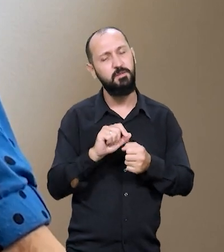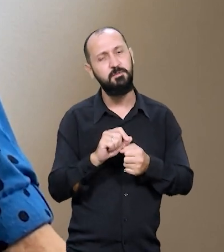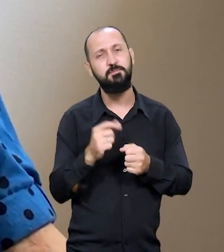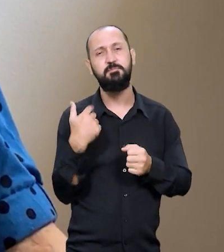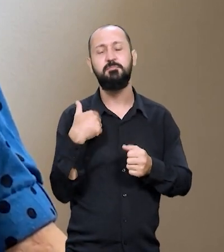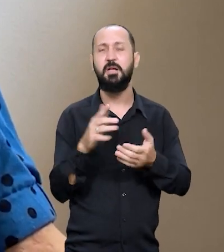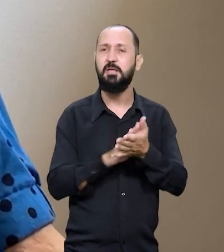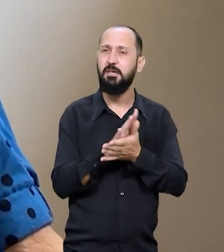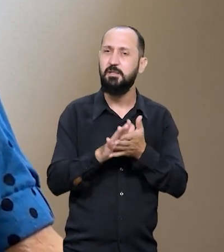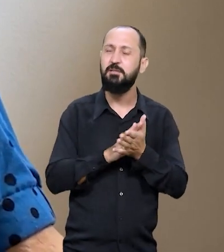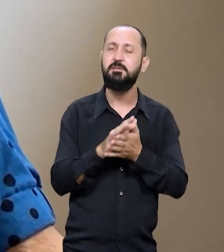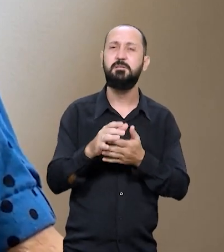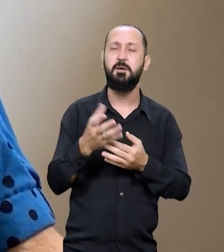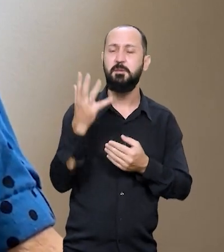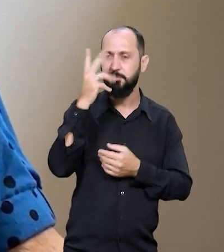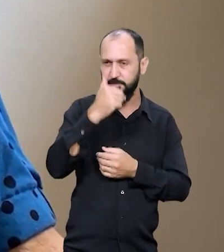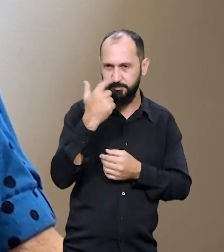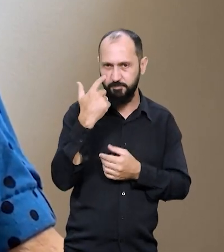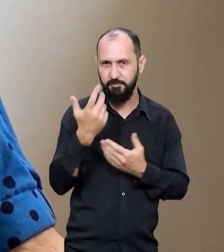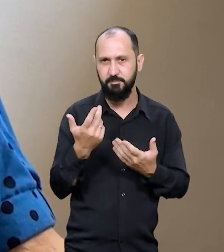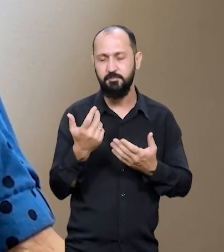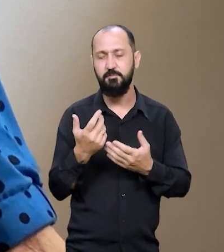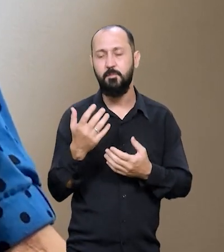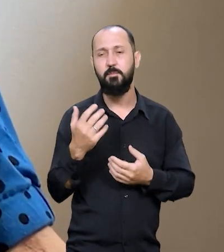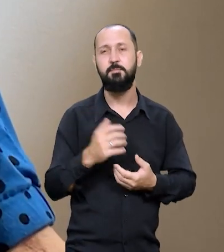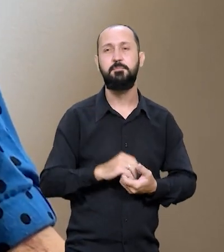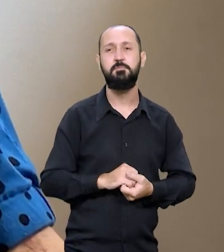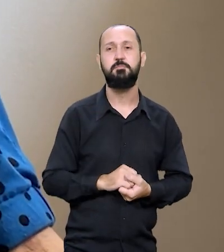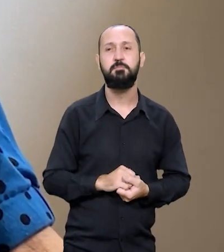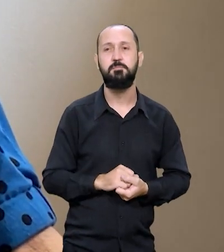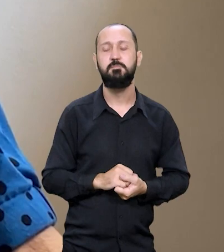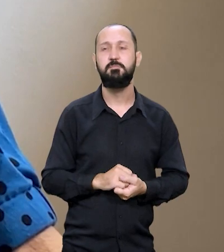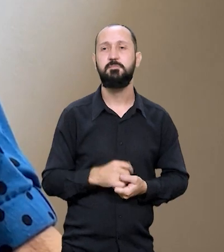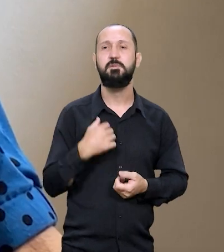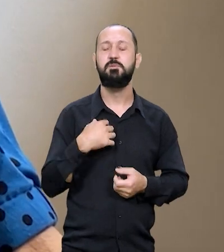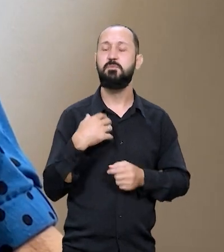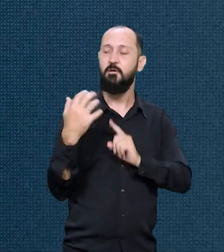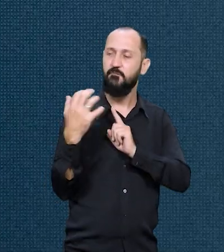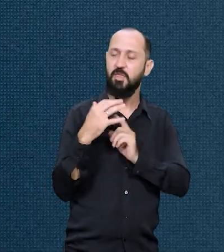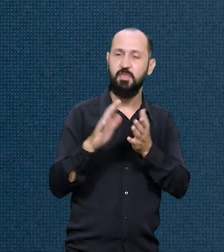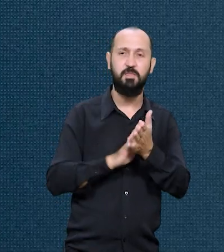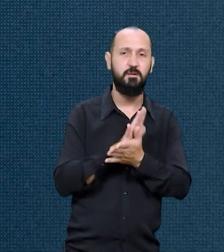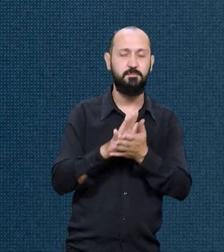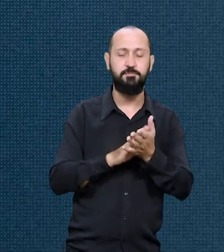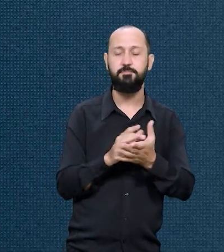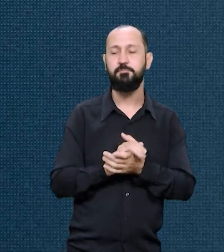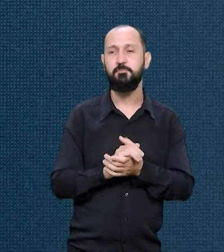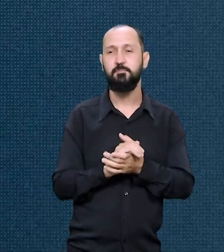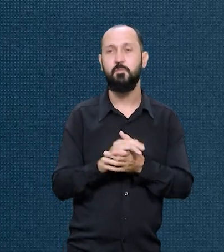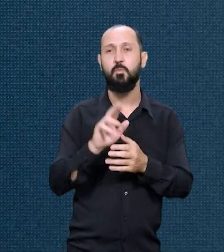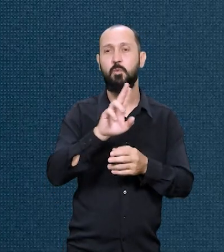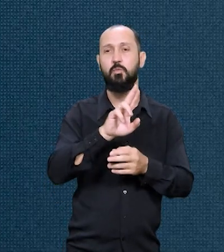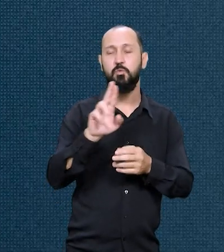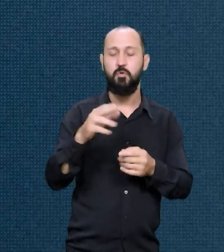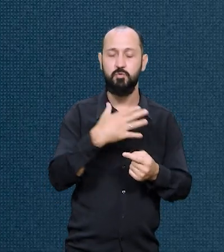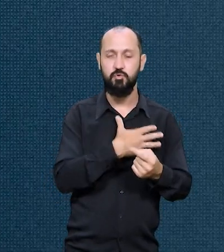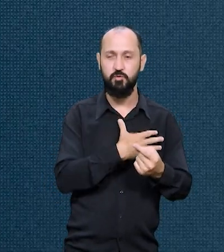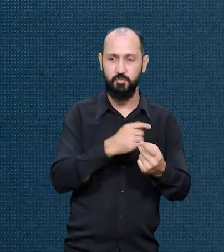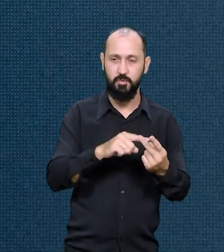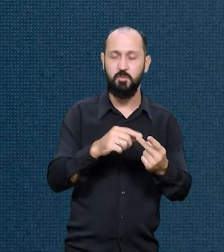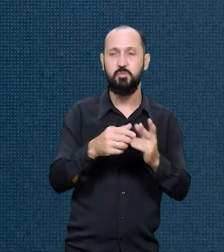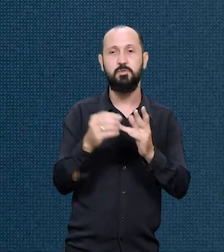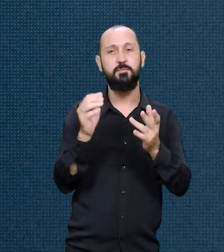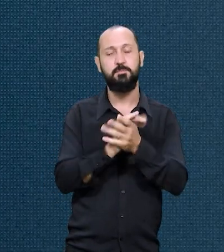nada de mais, é uma coisa tão lindinha, tão bela, que não vai me agredir em nada. Tatuou as iniciais dos filhos e do